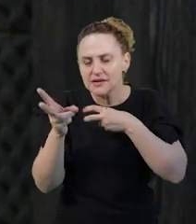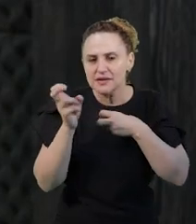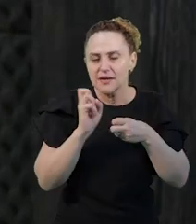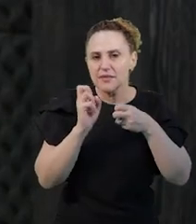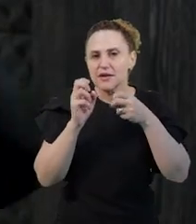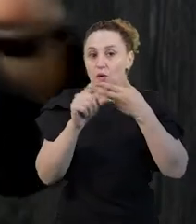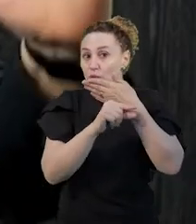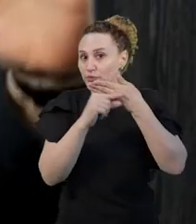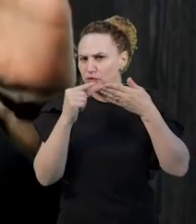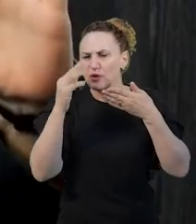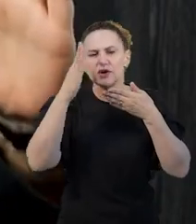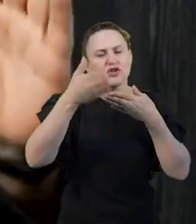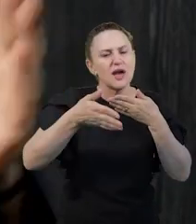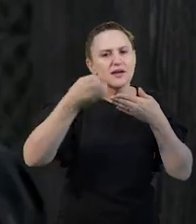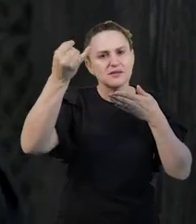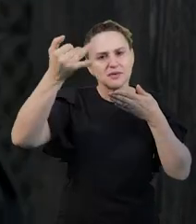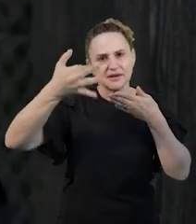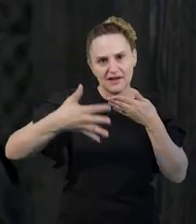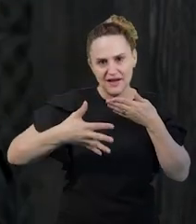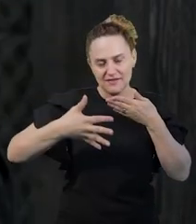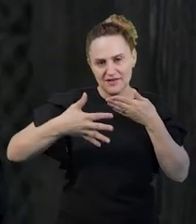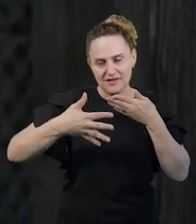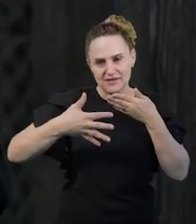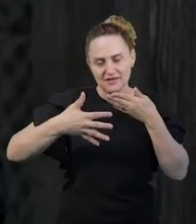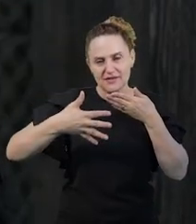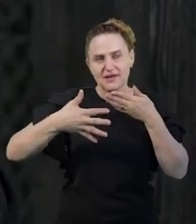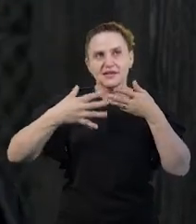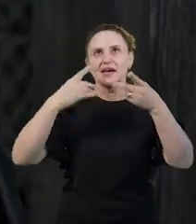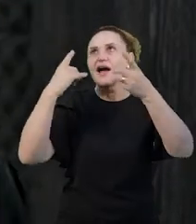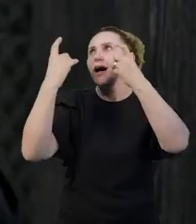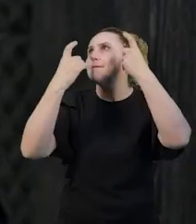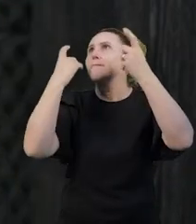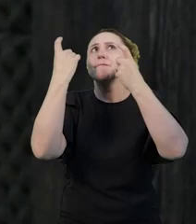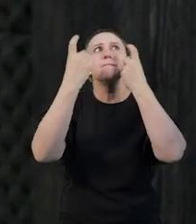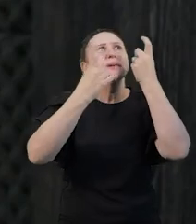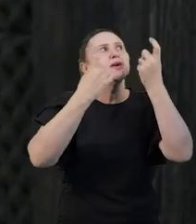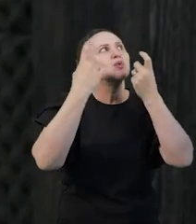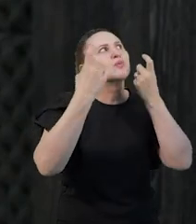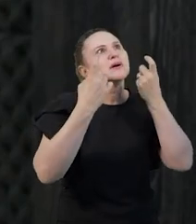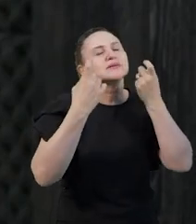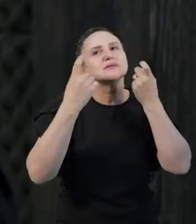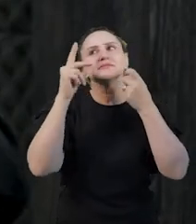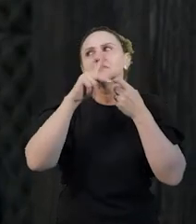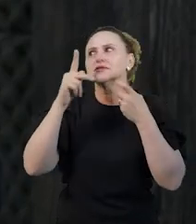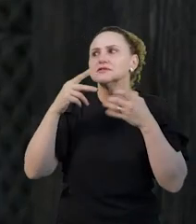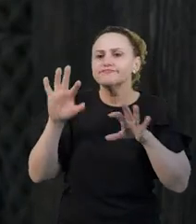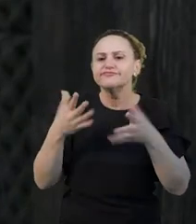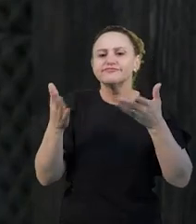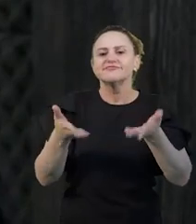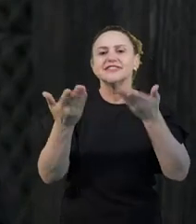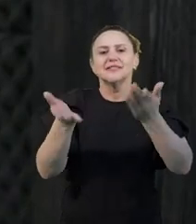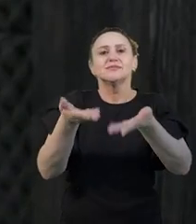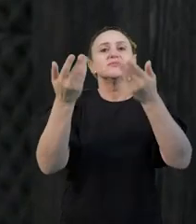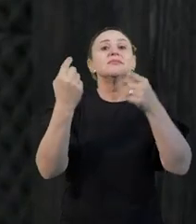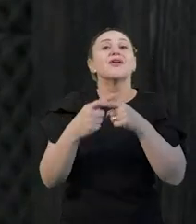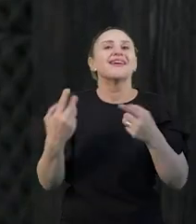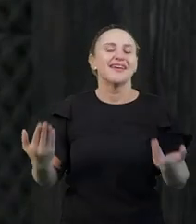seguinte, que a grande preocupação do professor é sempre estar motivando o seu aluno. Por que que se precisa motivar?